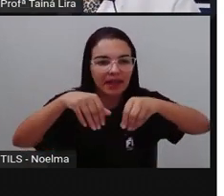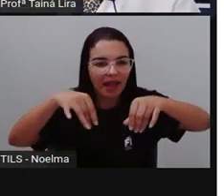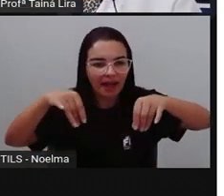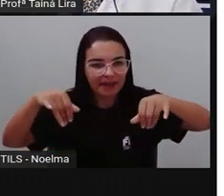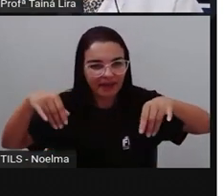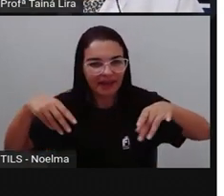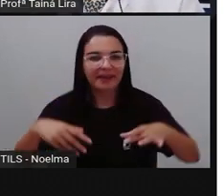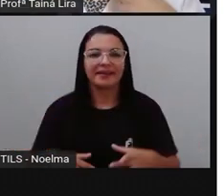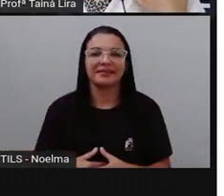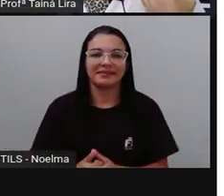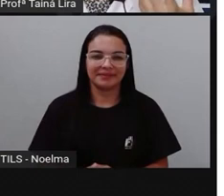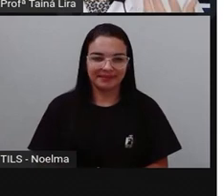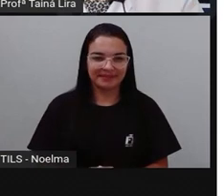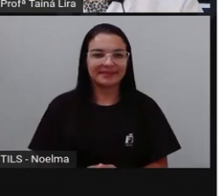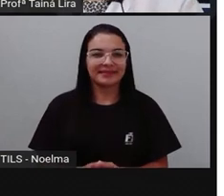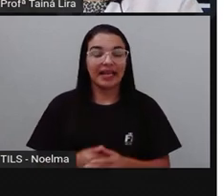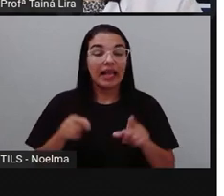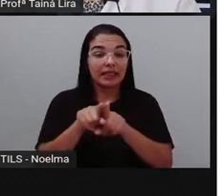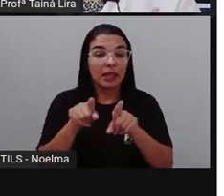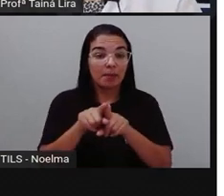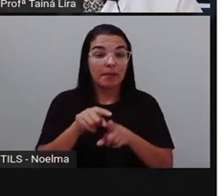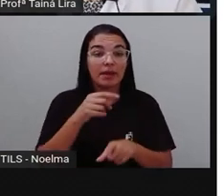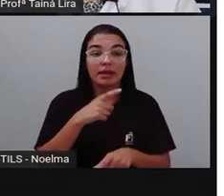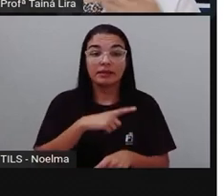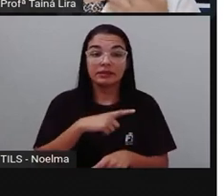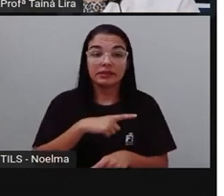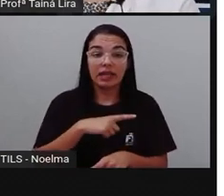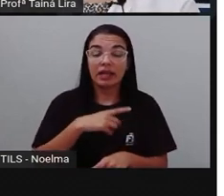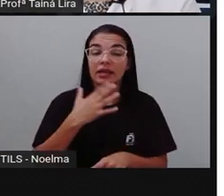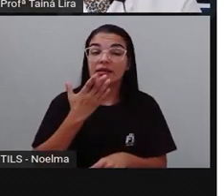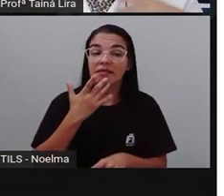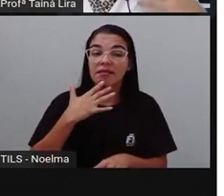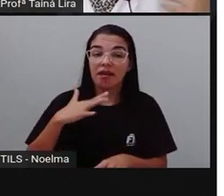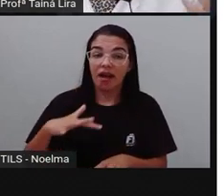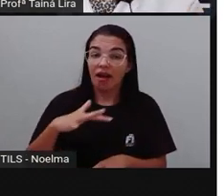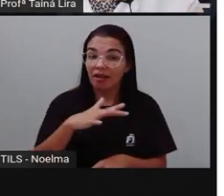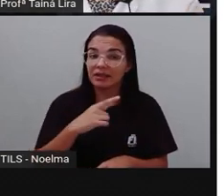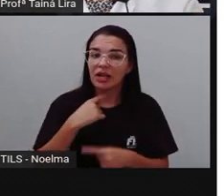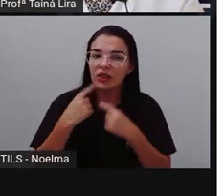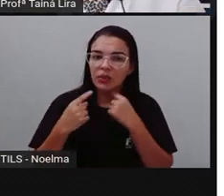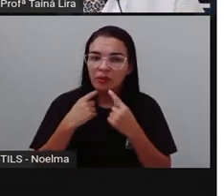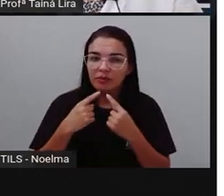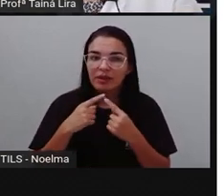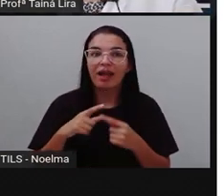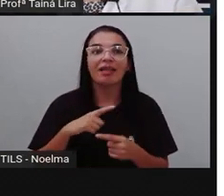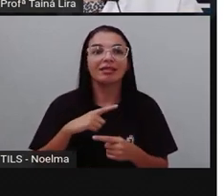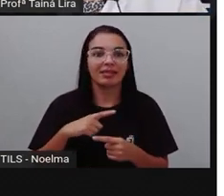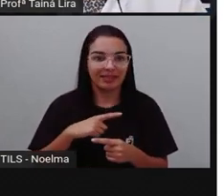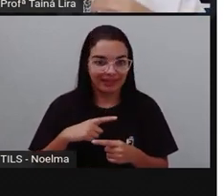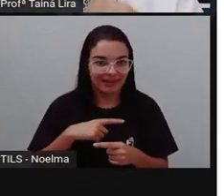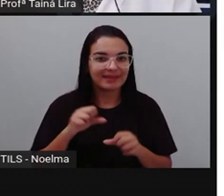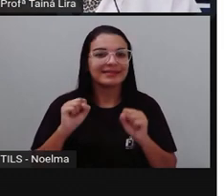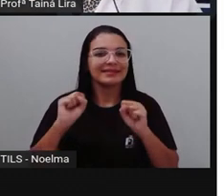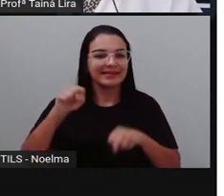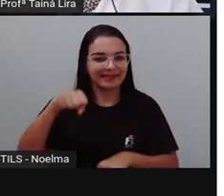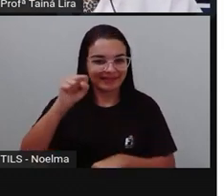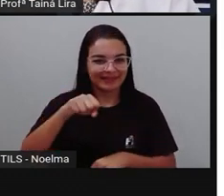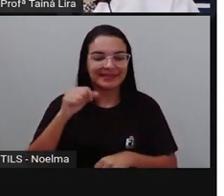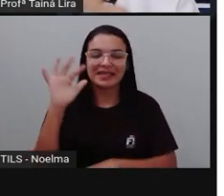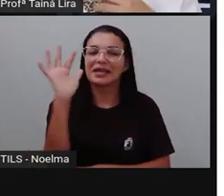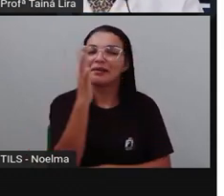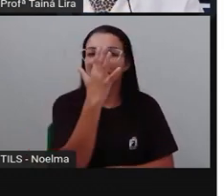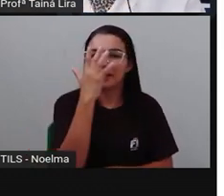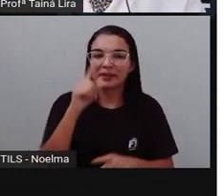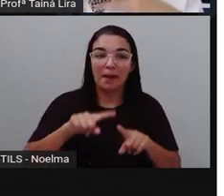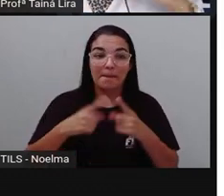Tá bom? E aí, muitas crianças têm dúvida, Ou pró e é planta? É planta, Ela só vive em um ambiente diferente,